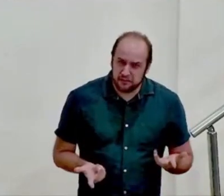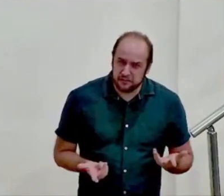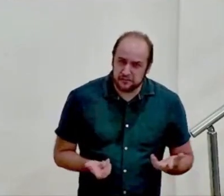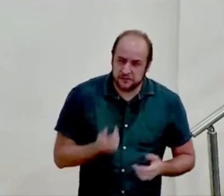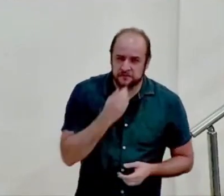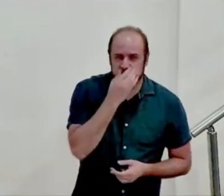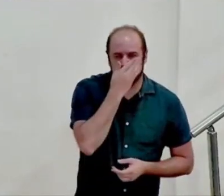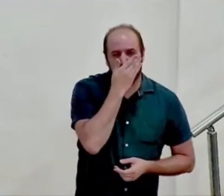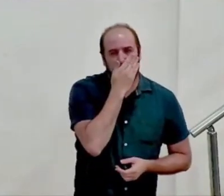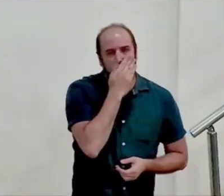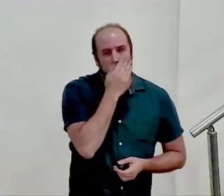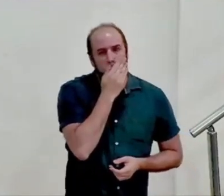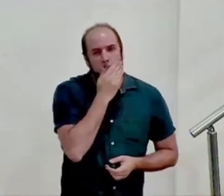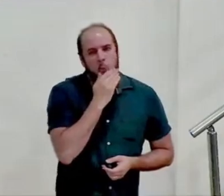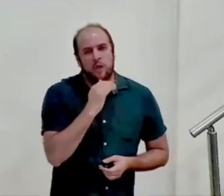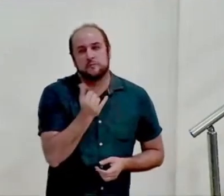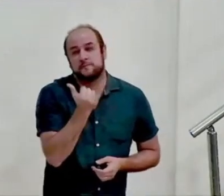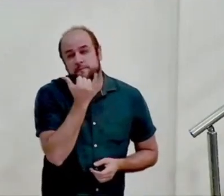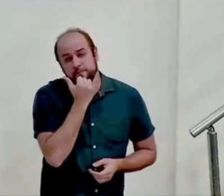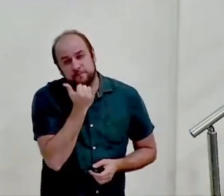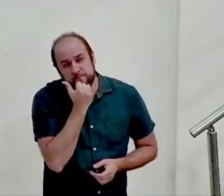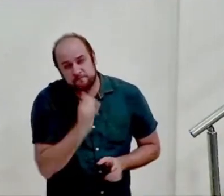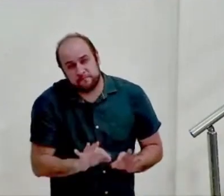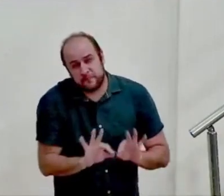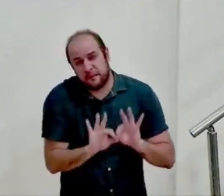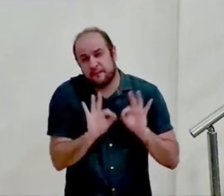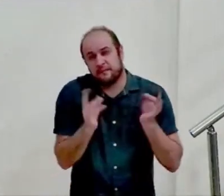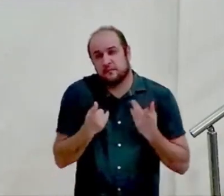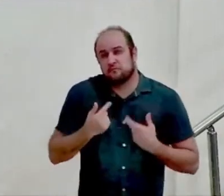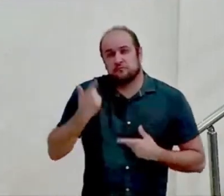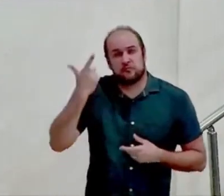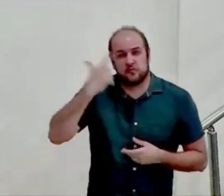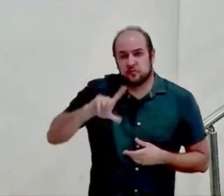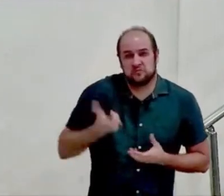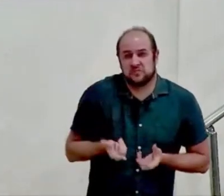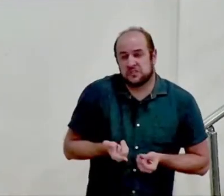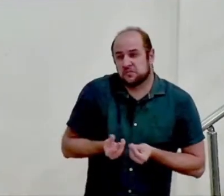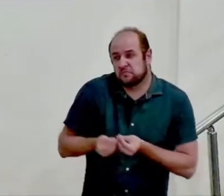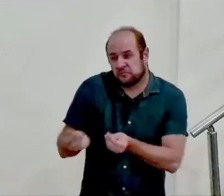se você puder por favor me perdoe simplesmente eu não serei capaz de entregar isso para você